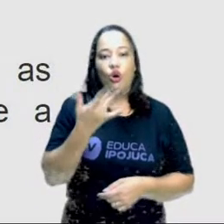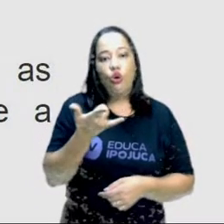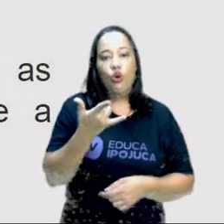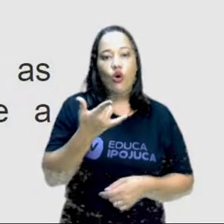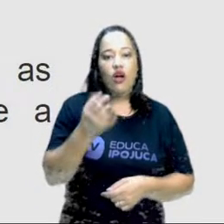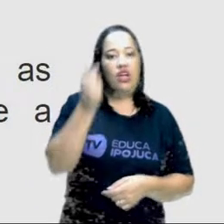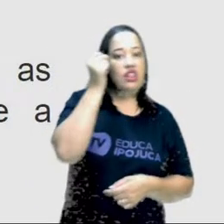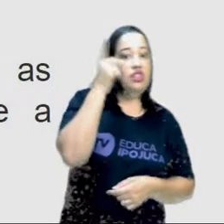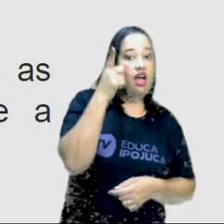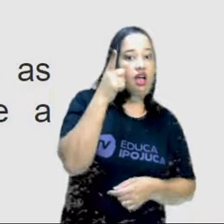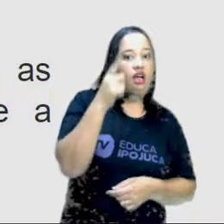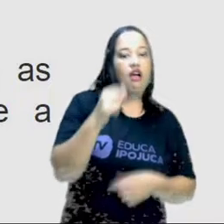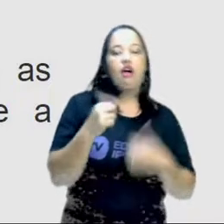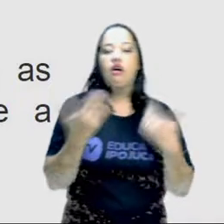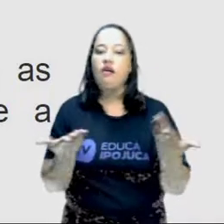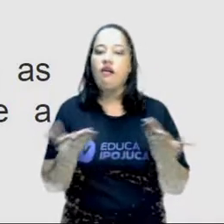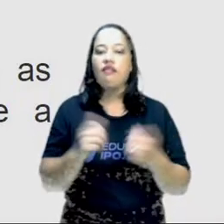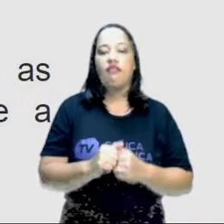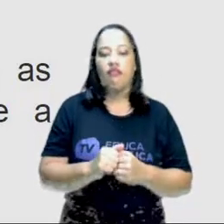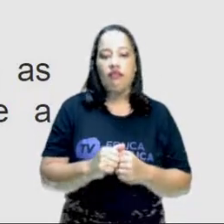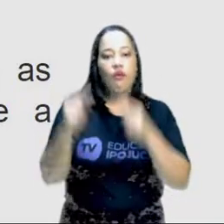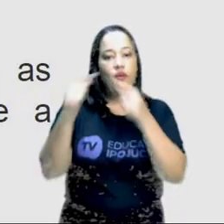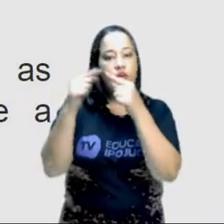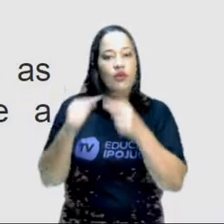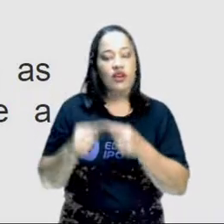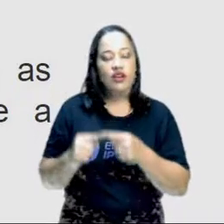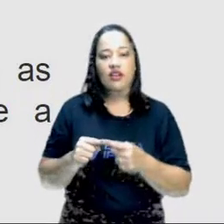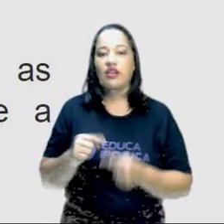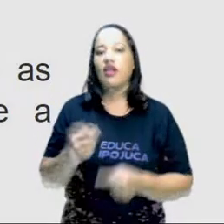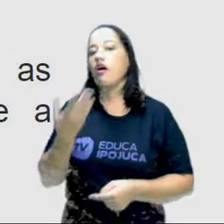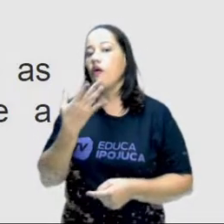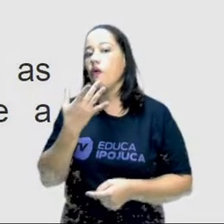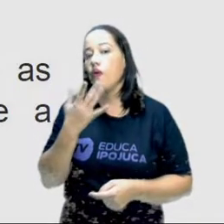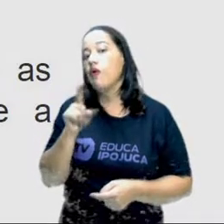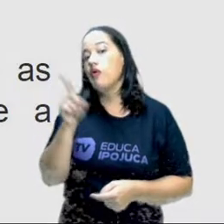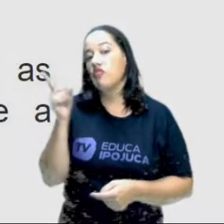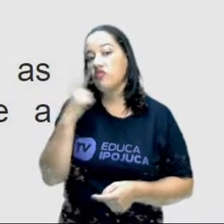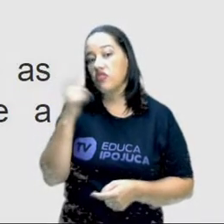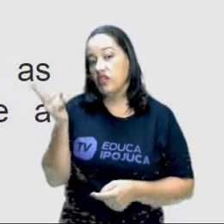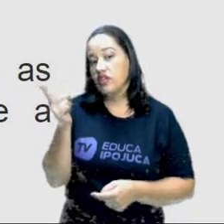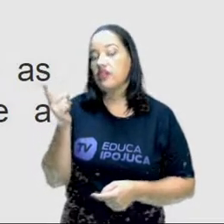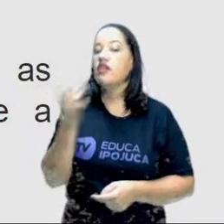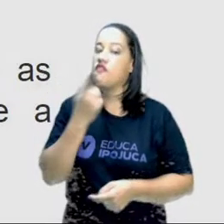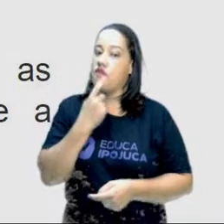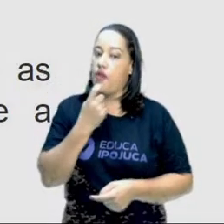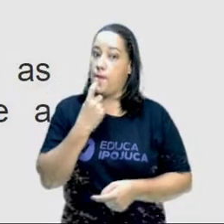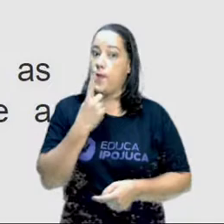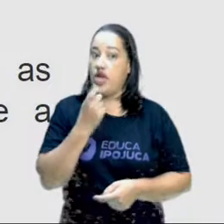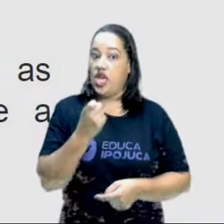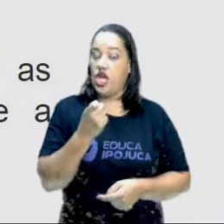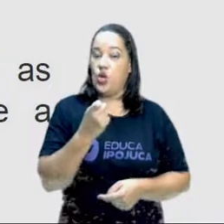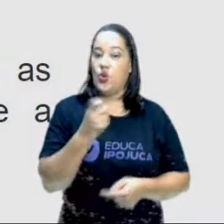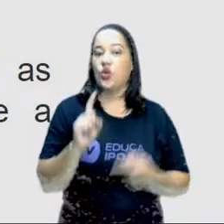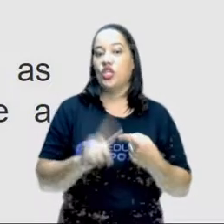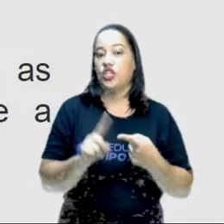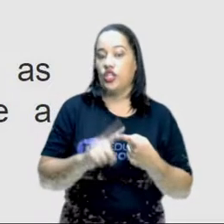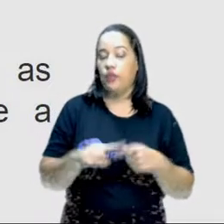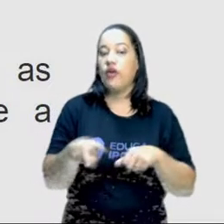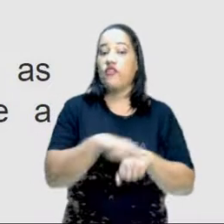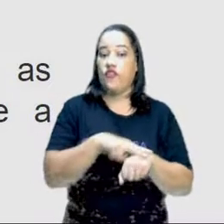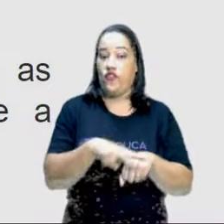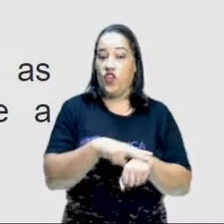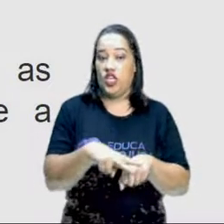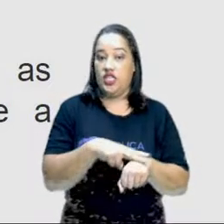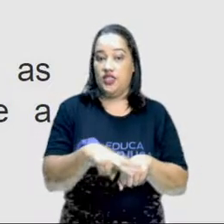campanha? Qual é a cor predominante? É o vermelho e temos também o verde.